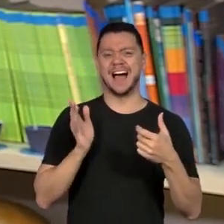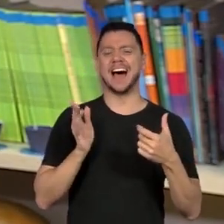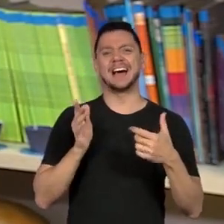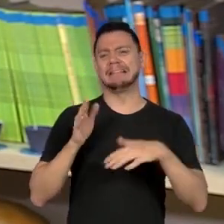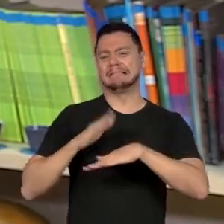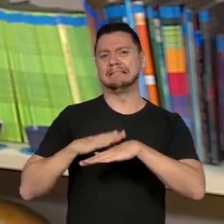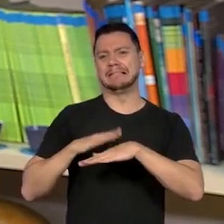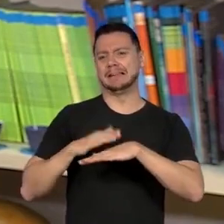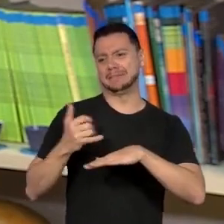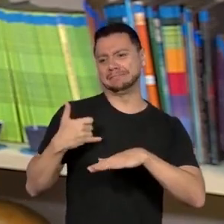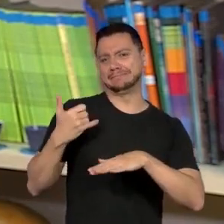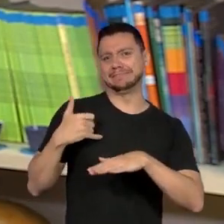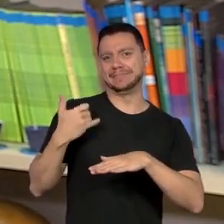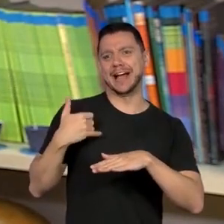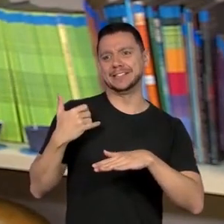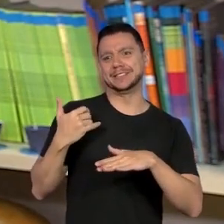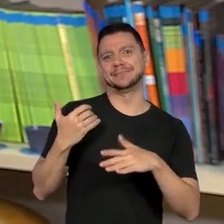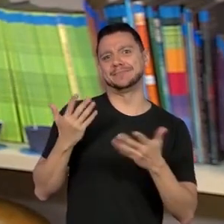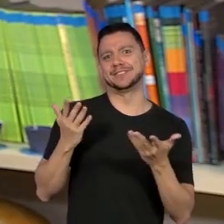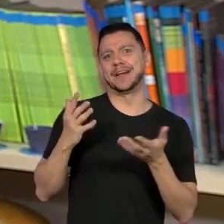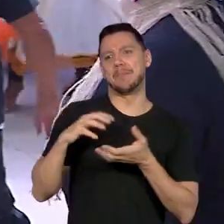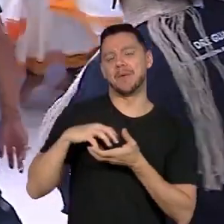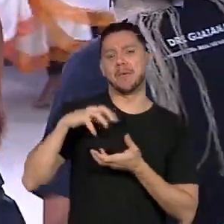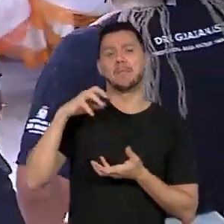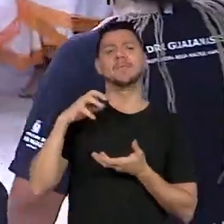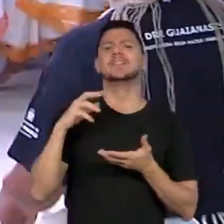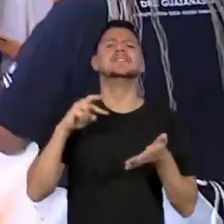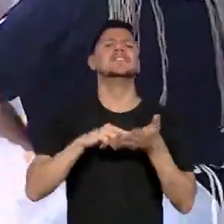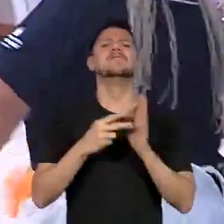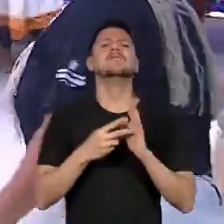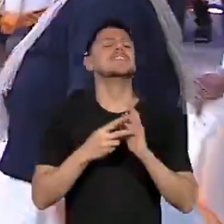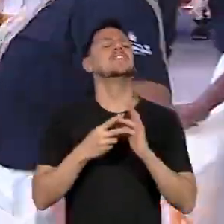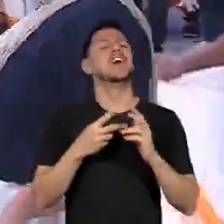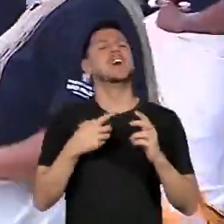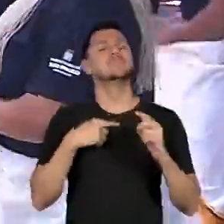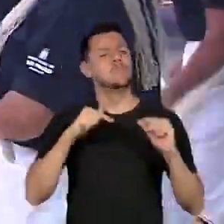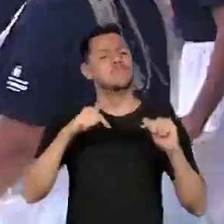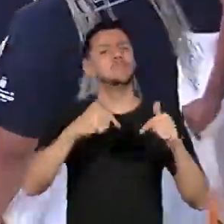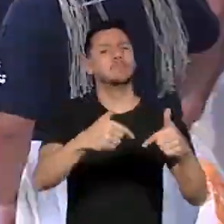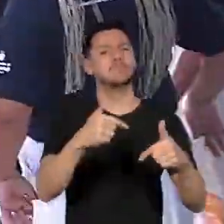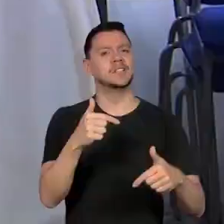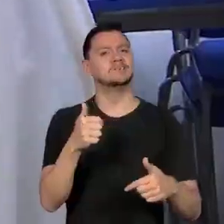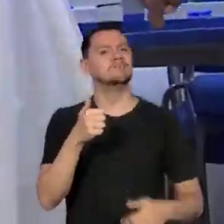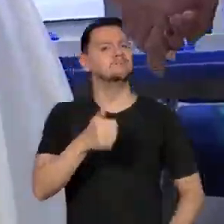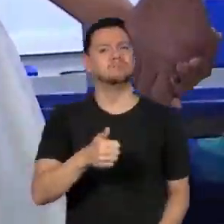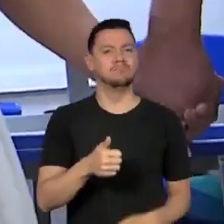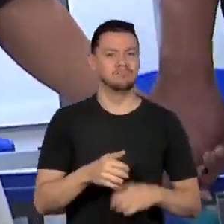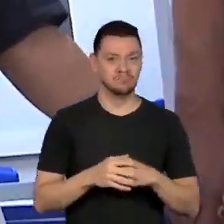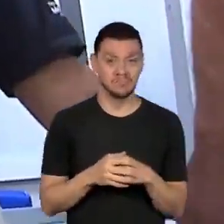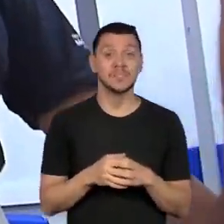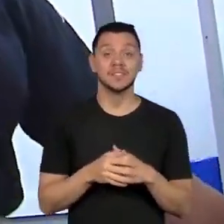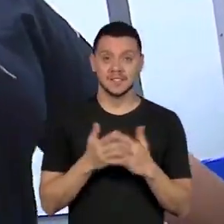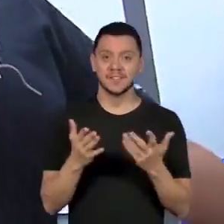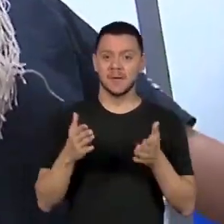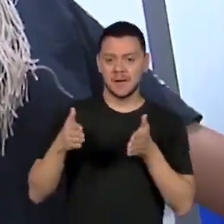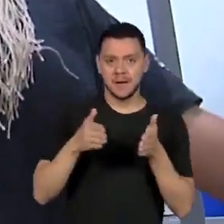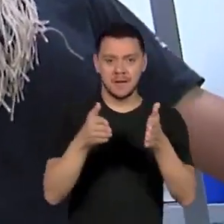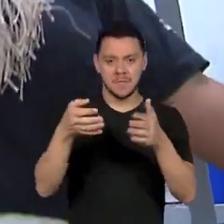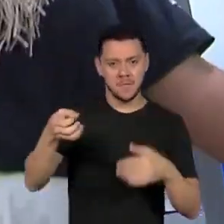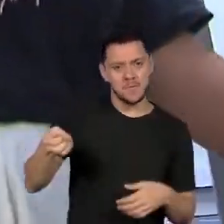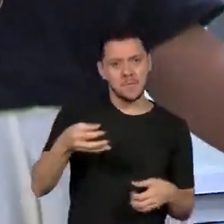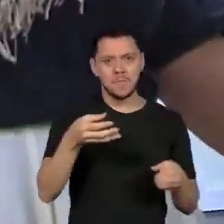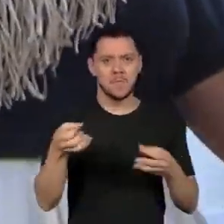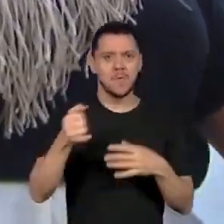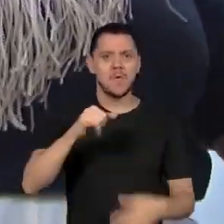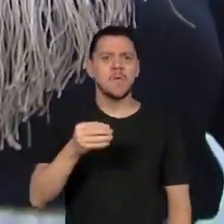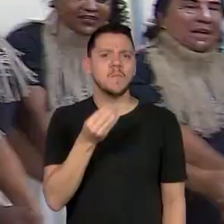o maior ato de rebeldia que a gente fez. Novos caminhos e oportunidades fazendo toda a diferença